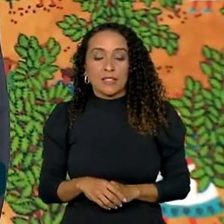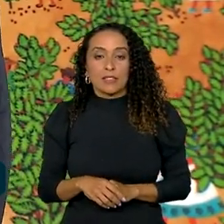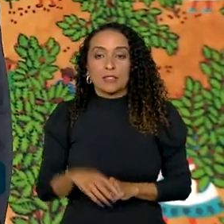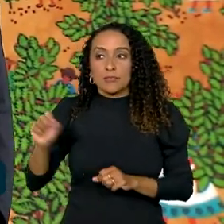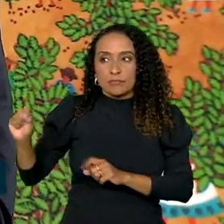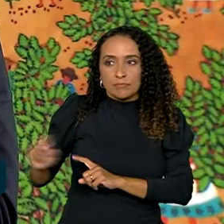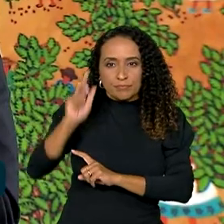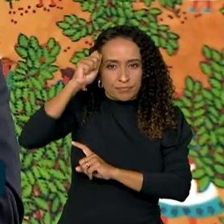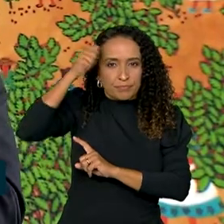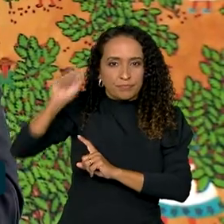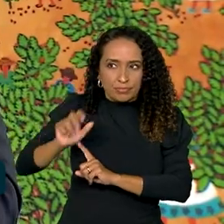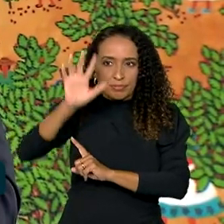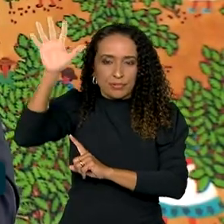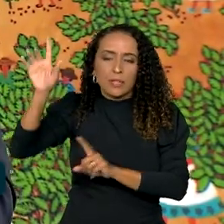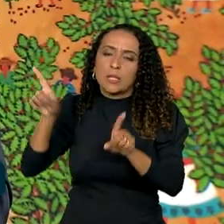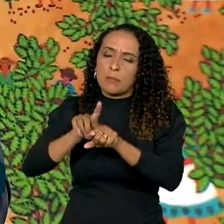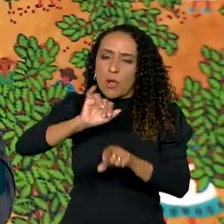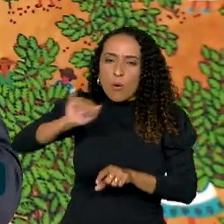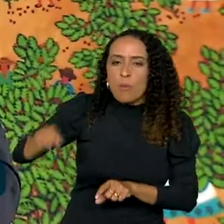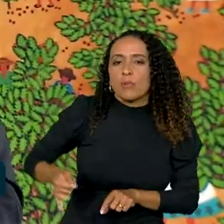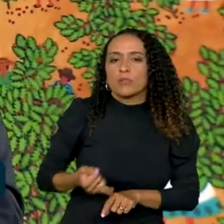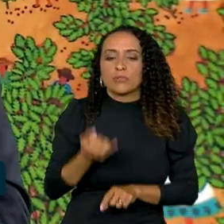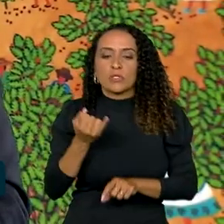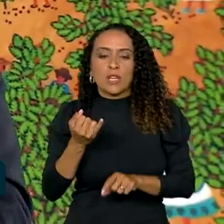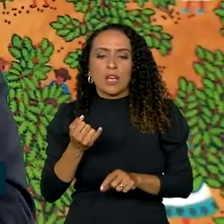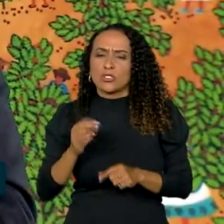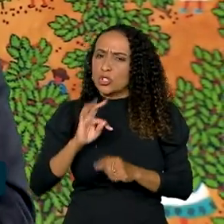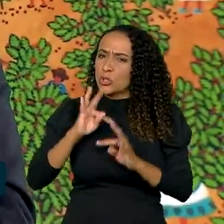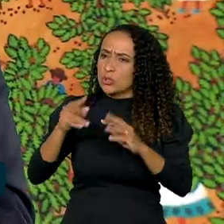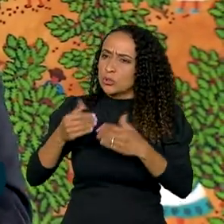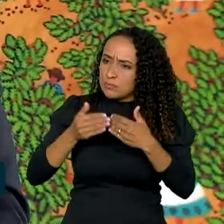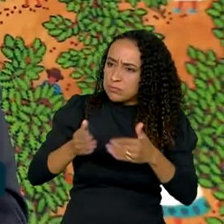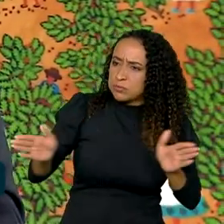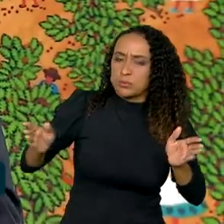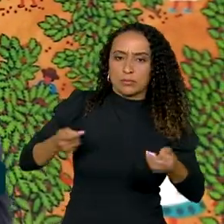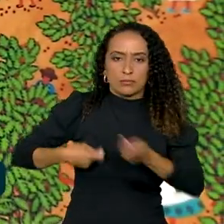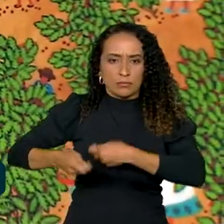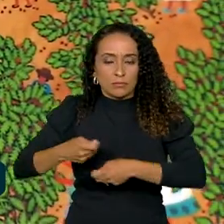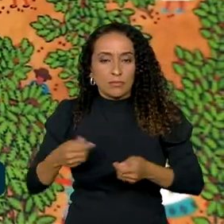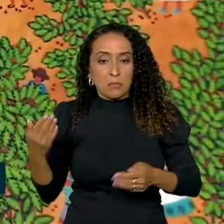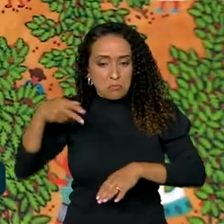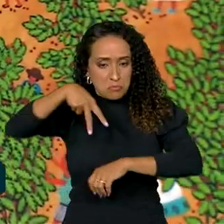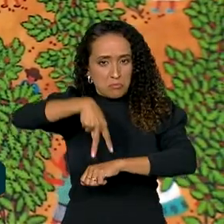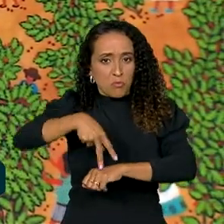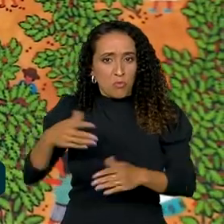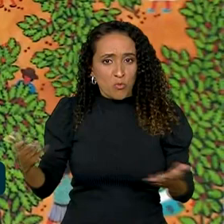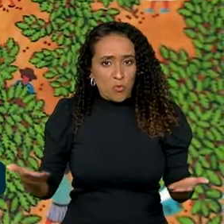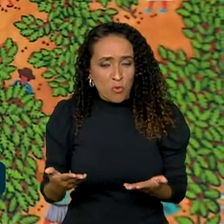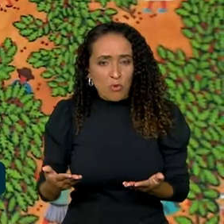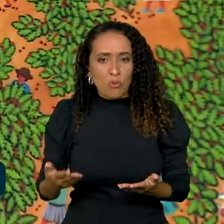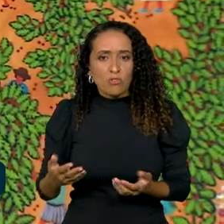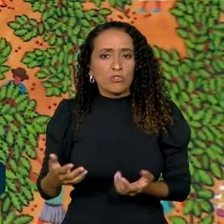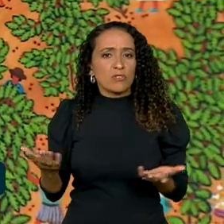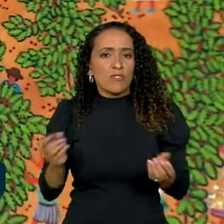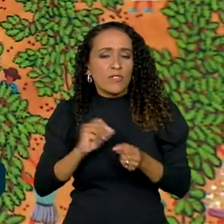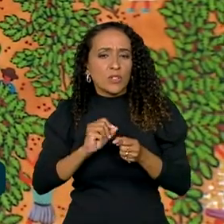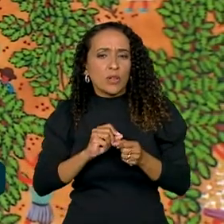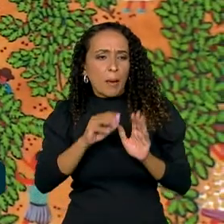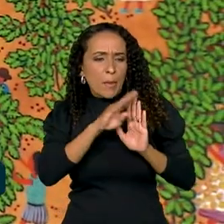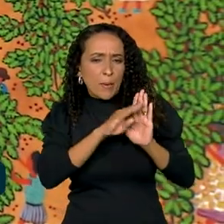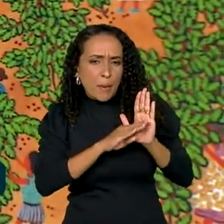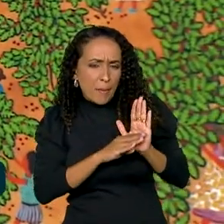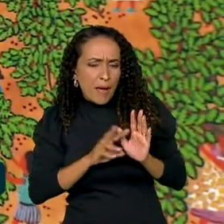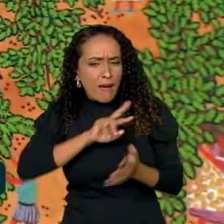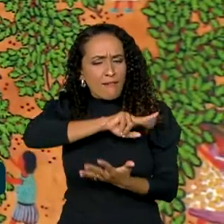africana e das oportunidades. Me perguntou das aberturas de mercado e me pediu para vir hoje aqui, então, para a gente fazer um plano em várias